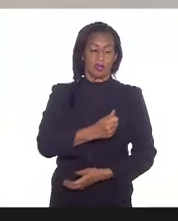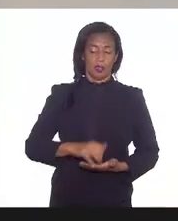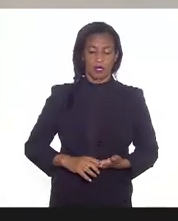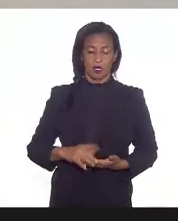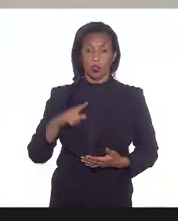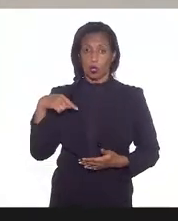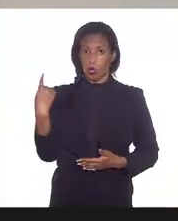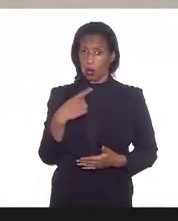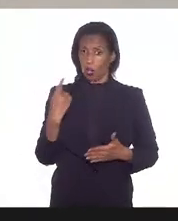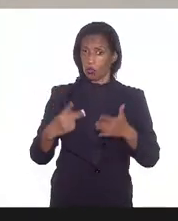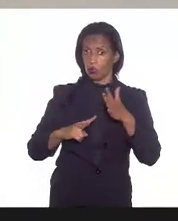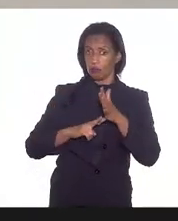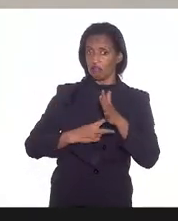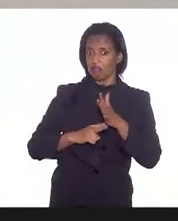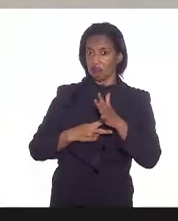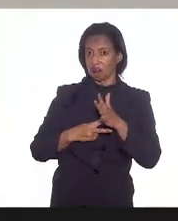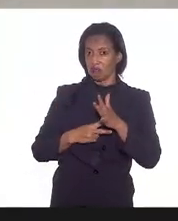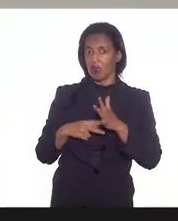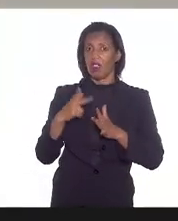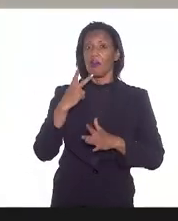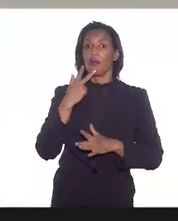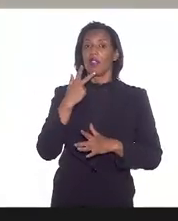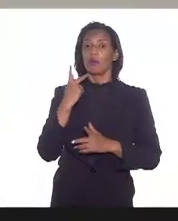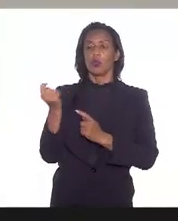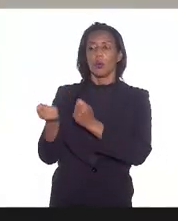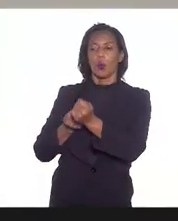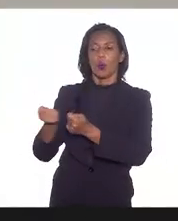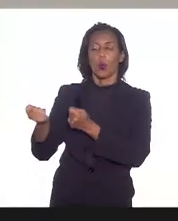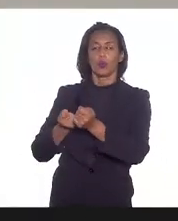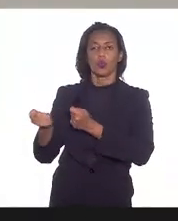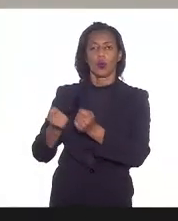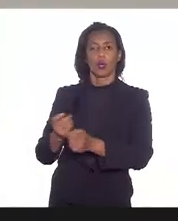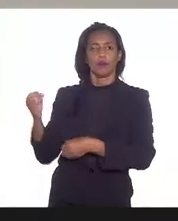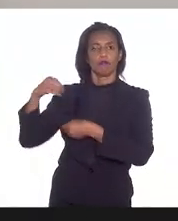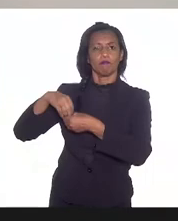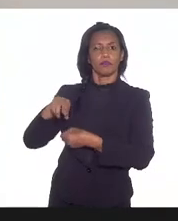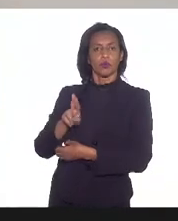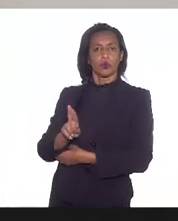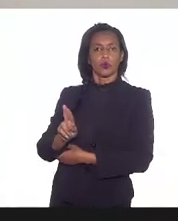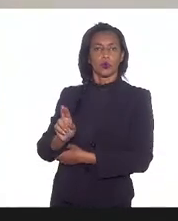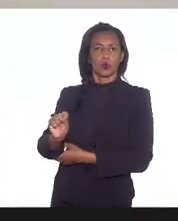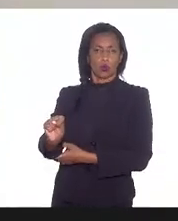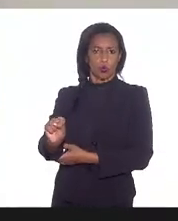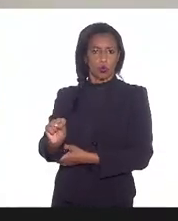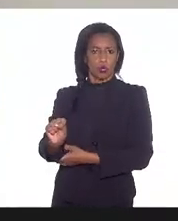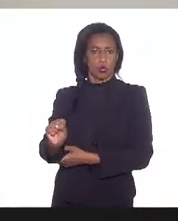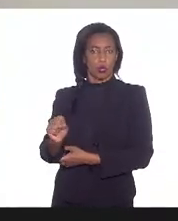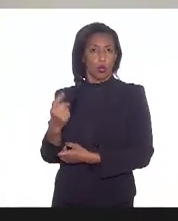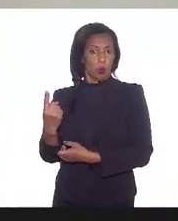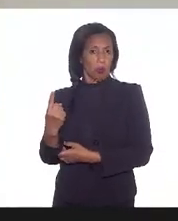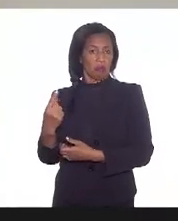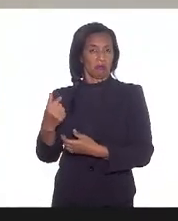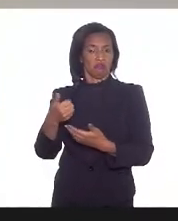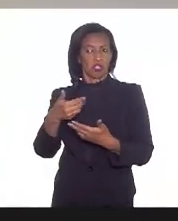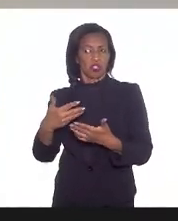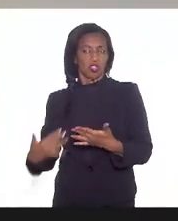sindicato defendemos muito a questão do controle social no âmbito do SUS e é inclusive uma das diretrizes que nós temos para o sistema único de